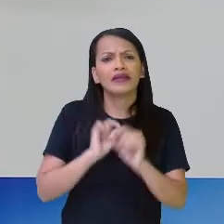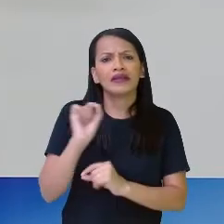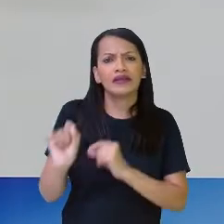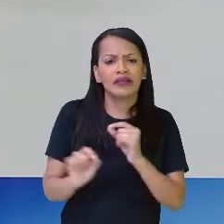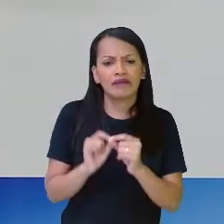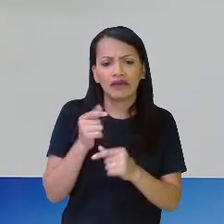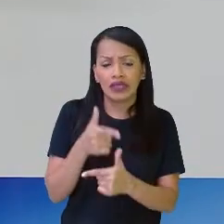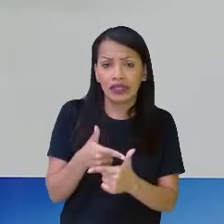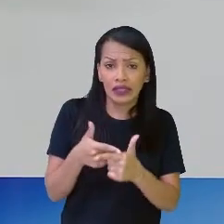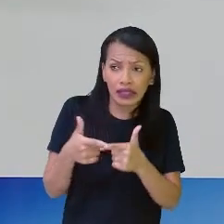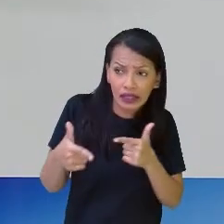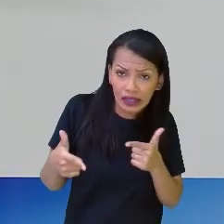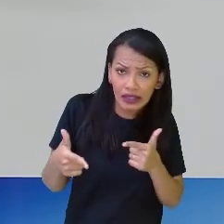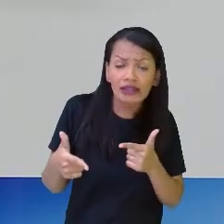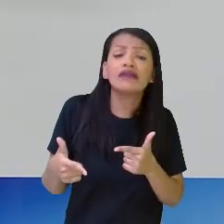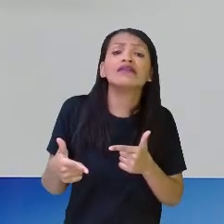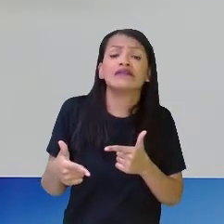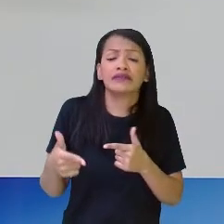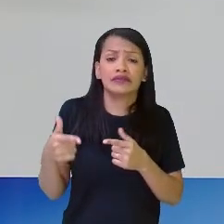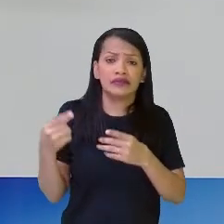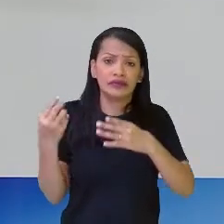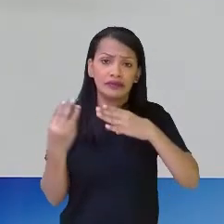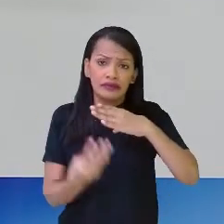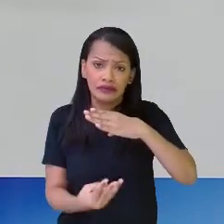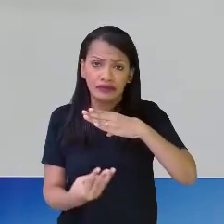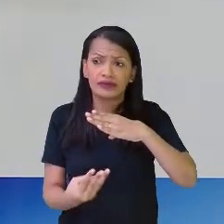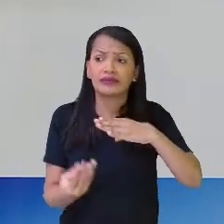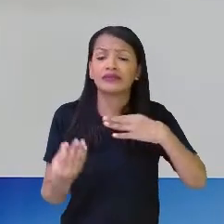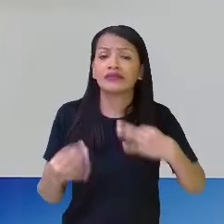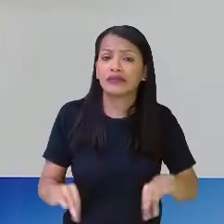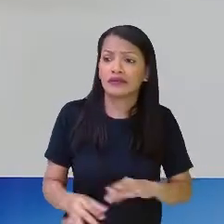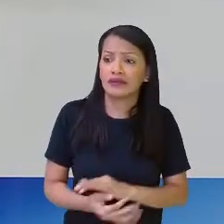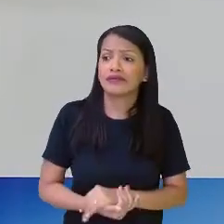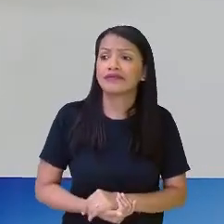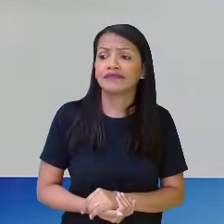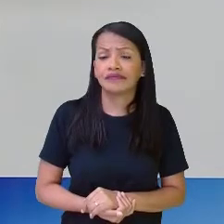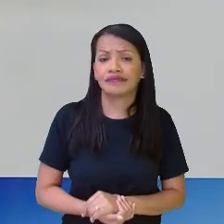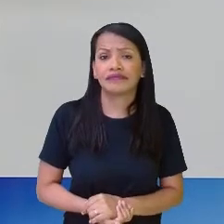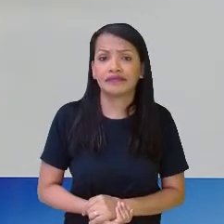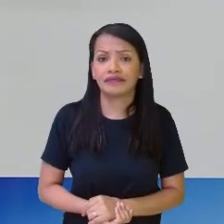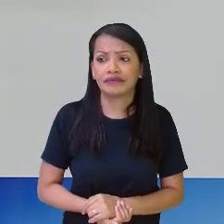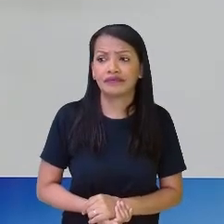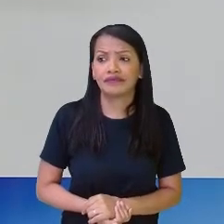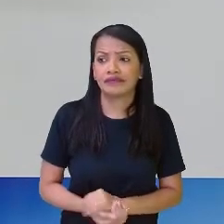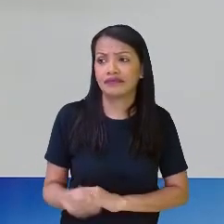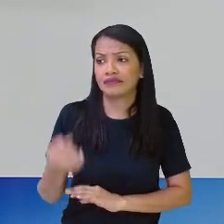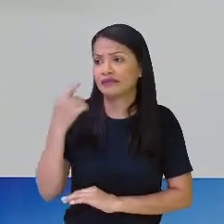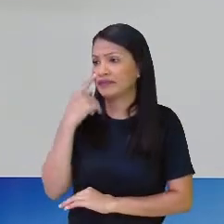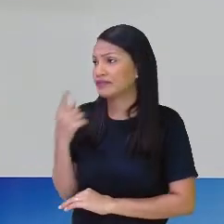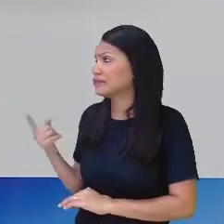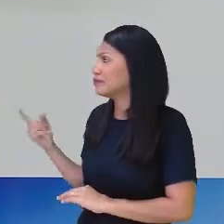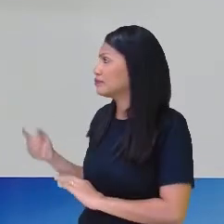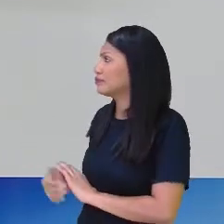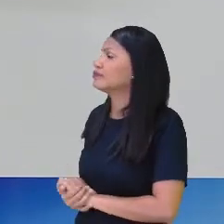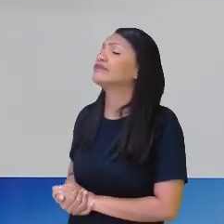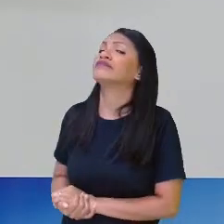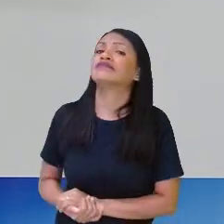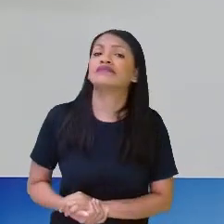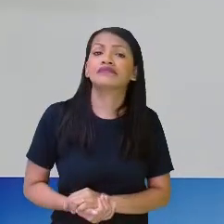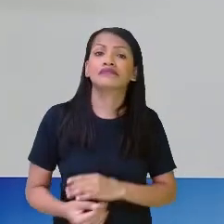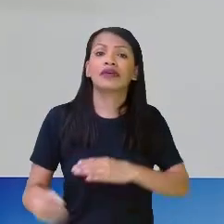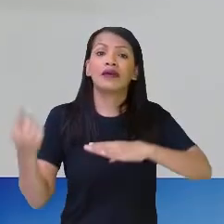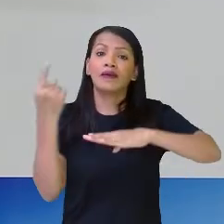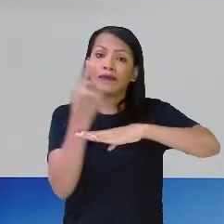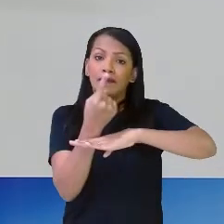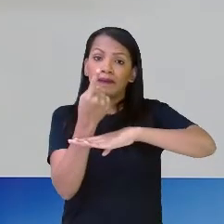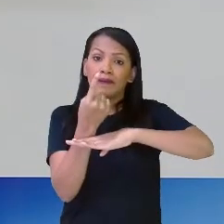está dividido, nesse caso, é 3, em 3 partes. No caso aqui, 2, então o meu inteiro está